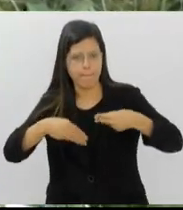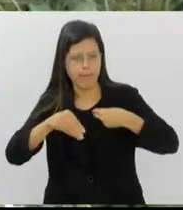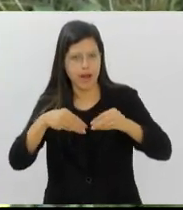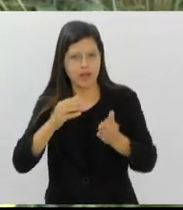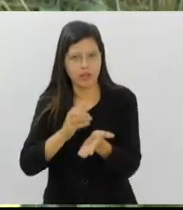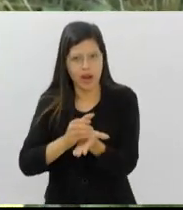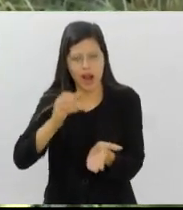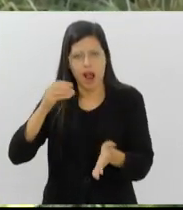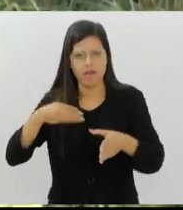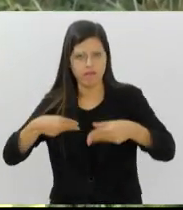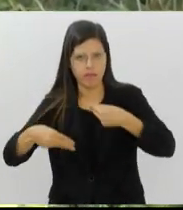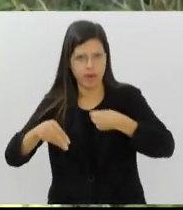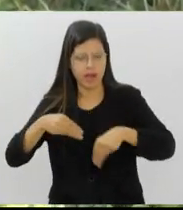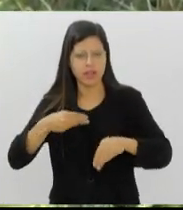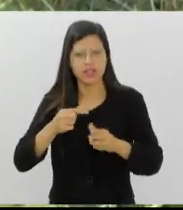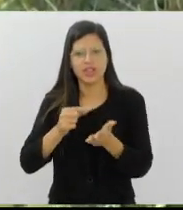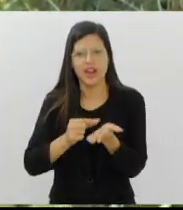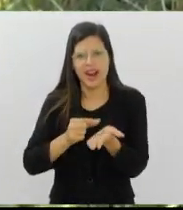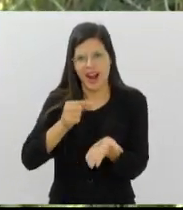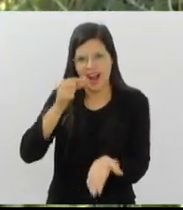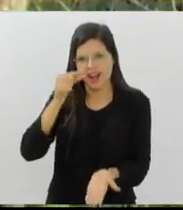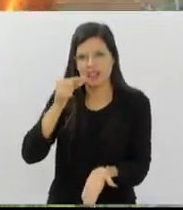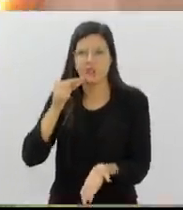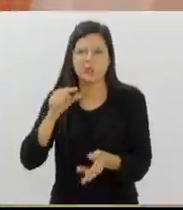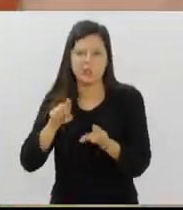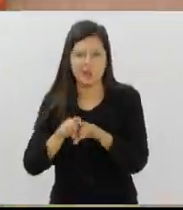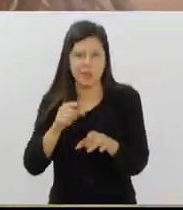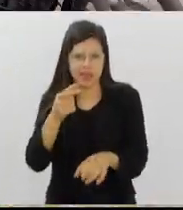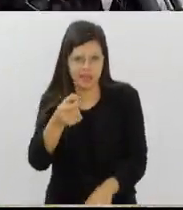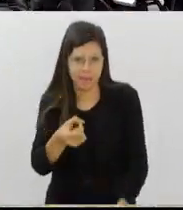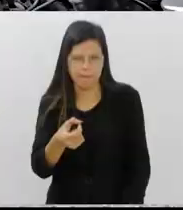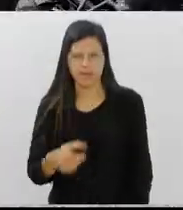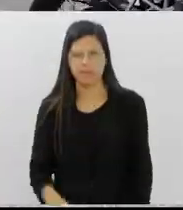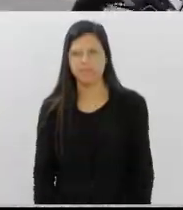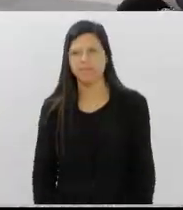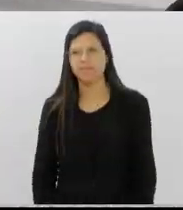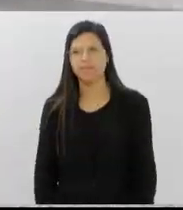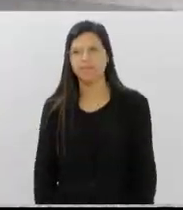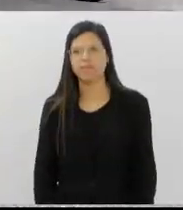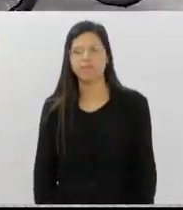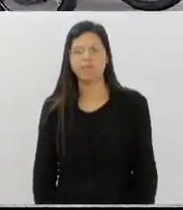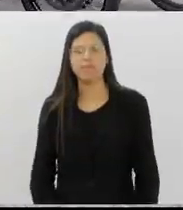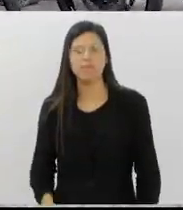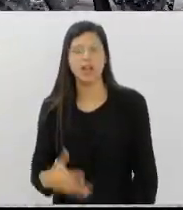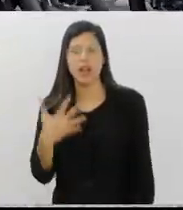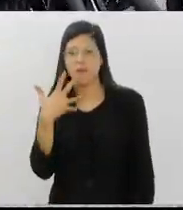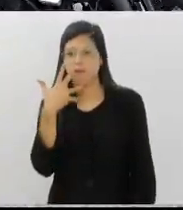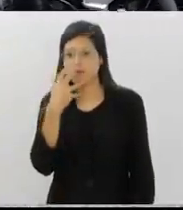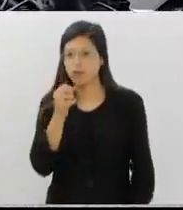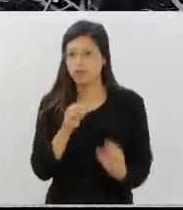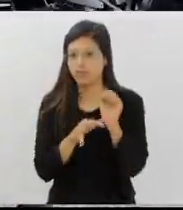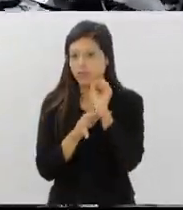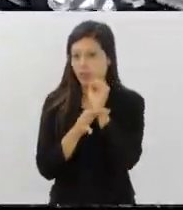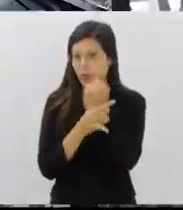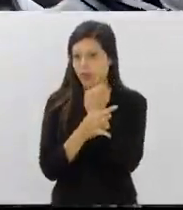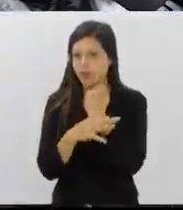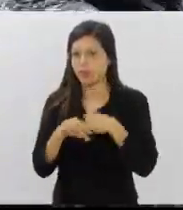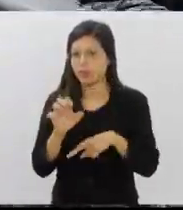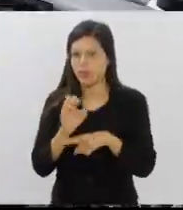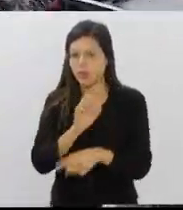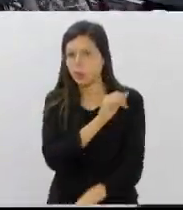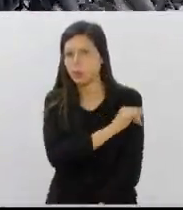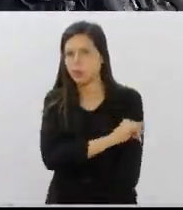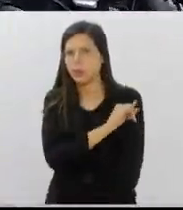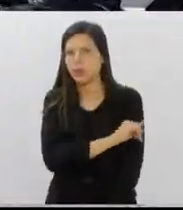garrafas plásticas, canudos e tampinhas. As Forças de Segurança do Estado do Rio de Janeiro ganharam